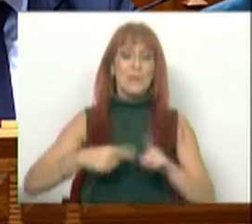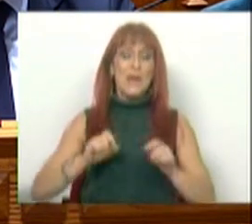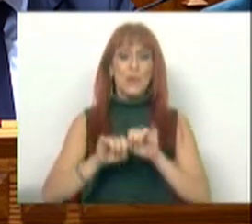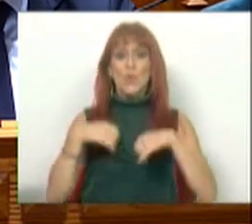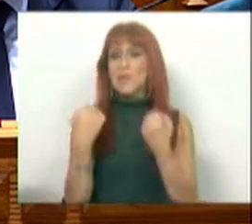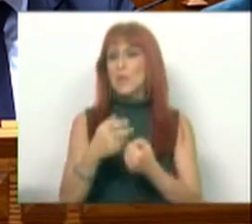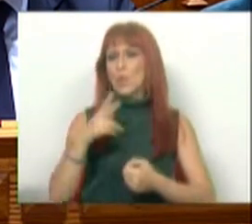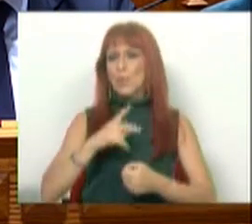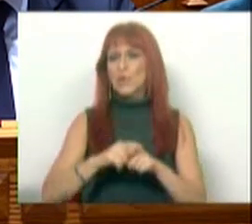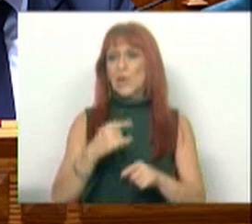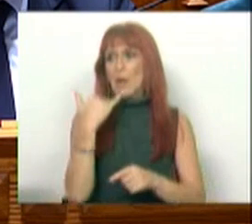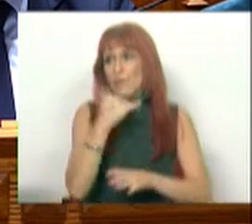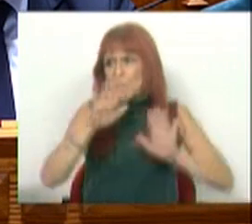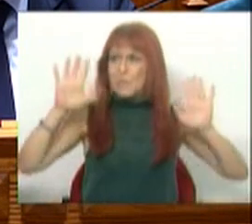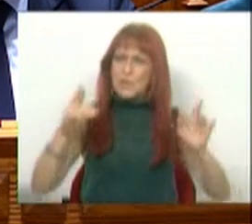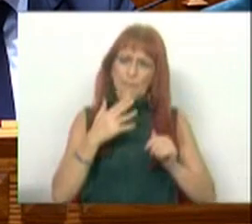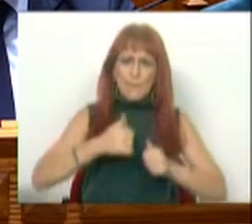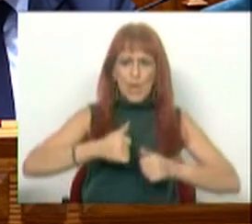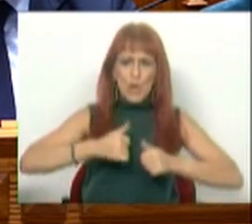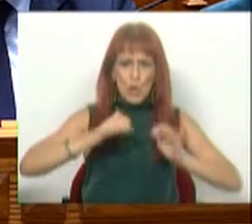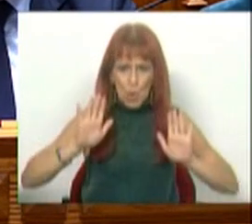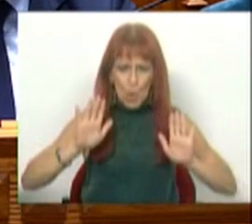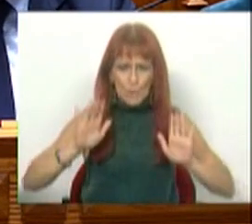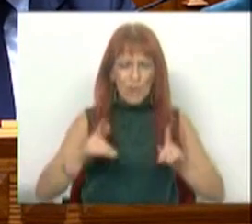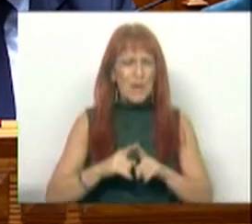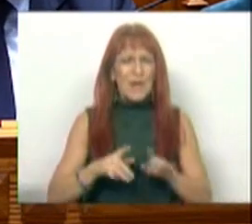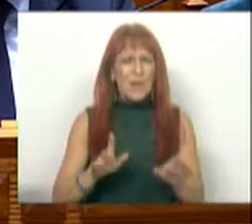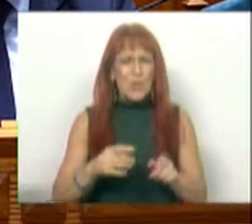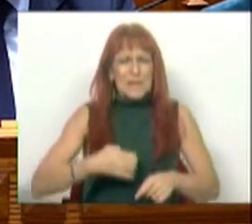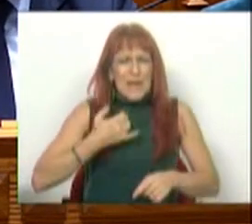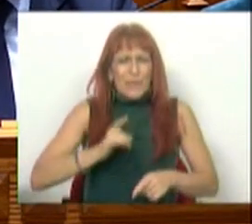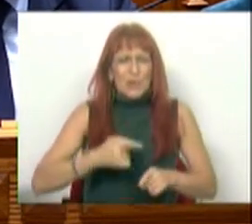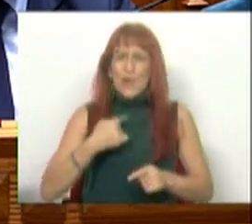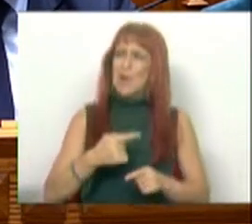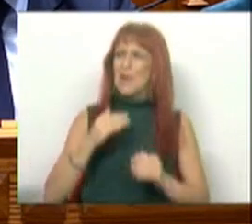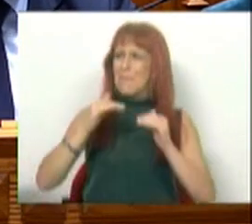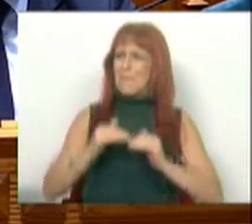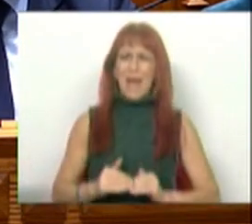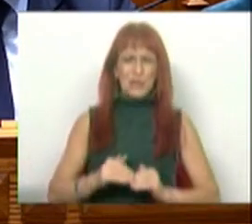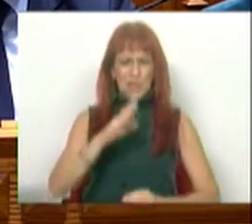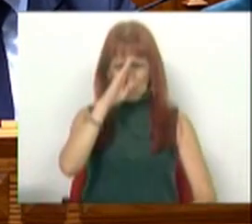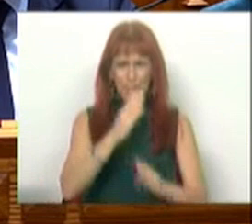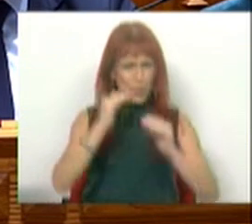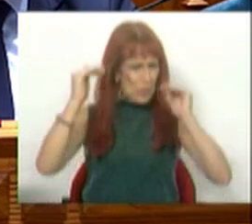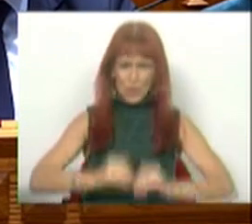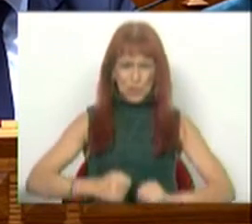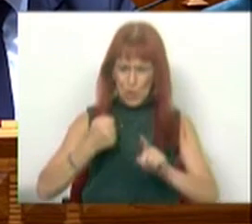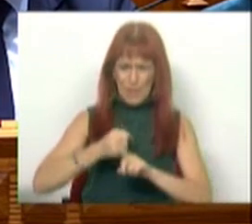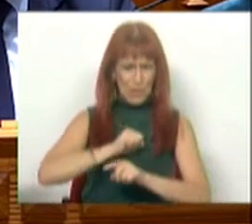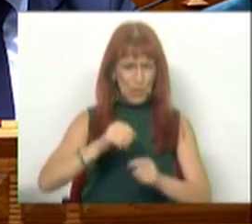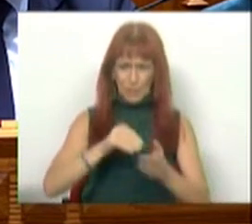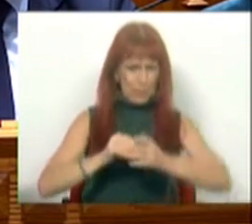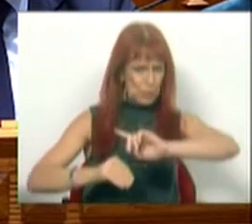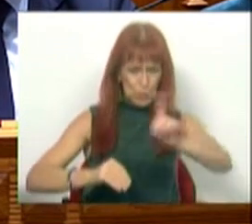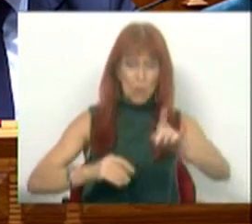sociedade portuguesa, felizmente, melhorou. Não significa isto que tenhamos menor determinação em combater a